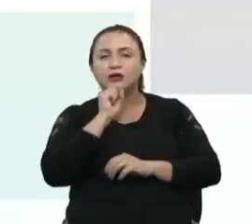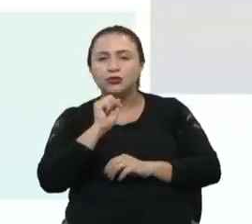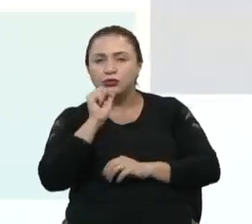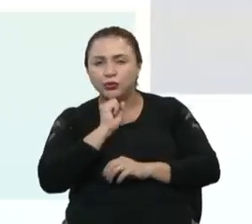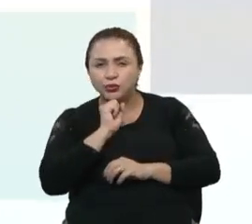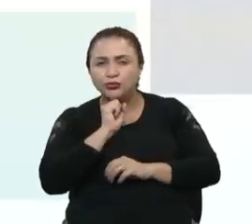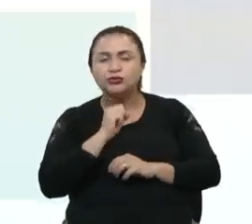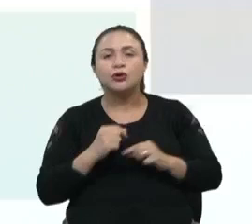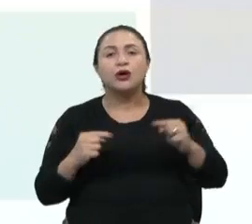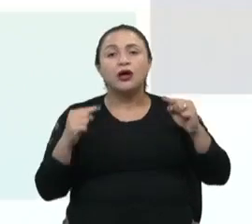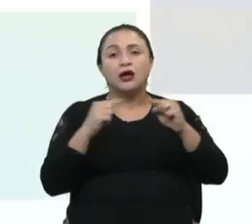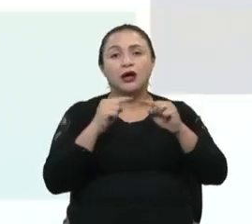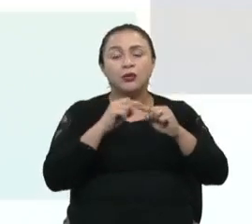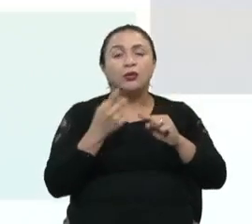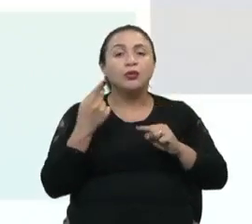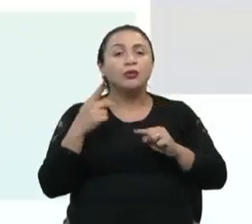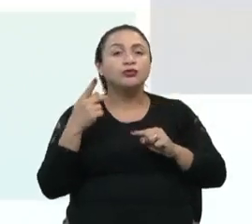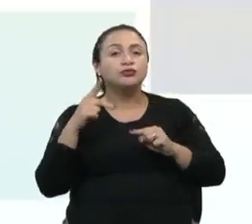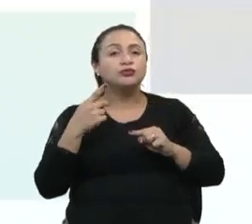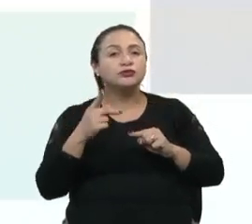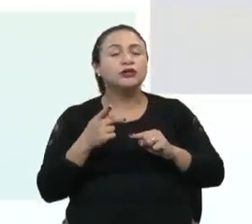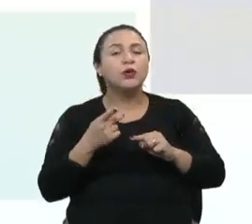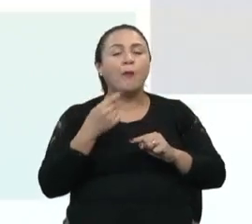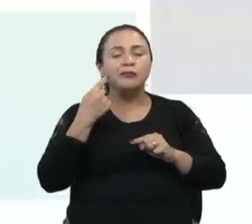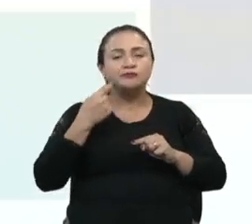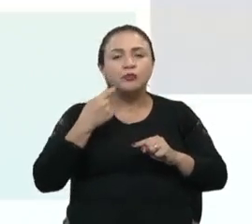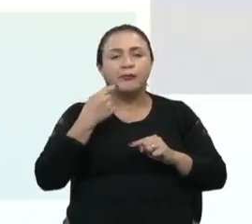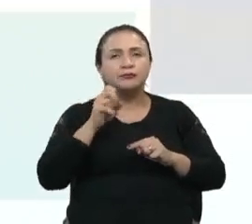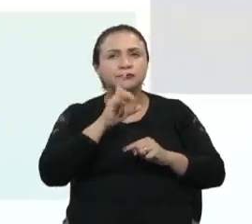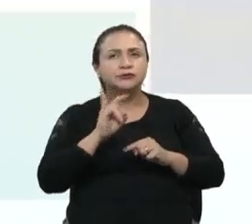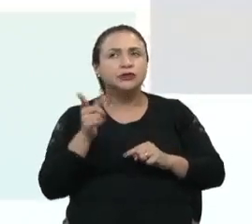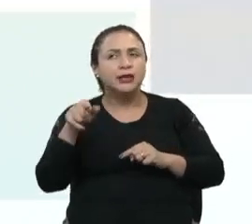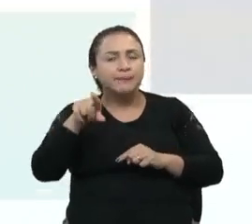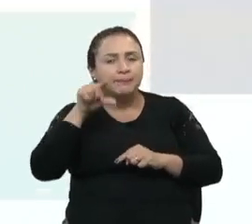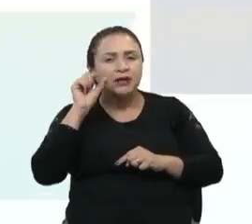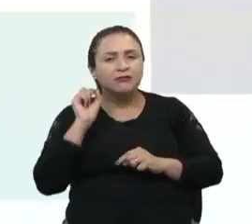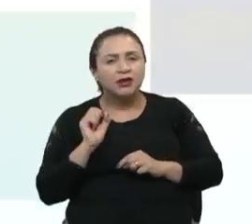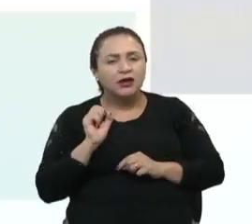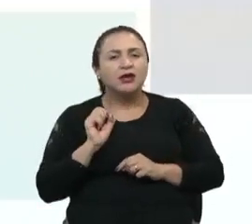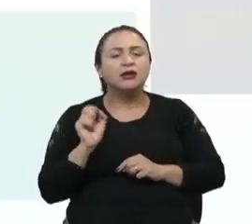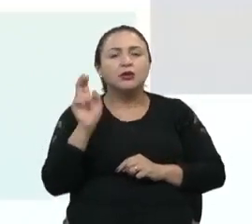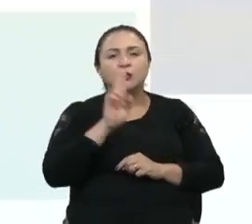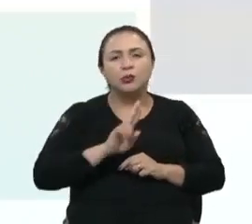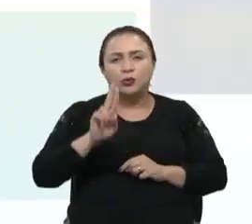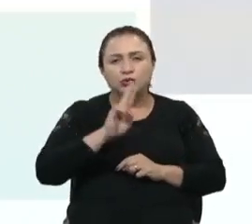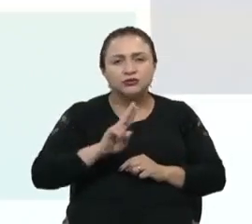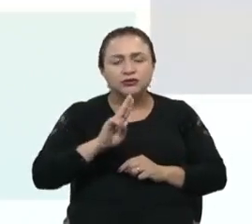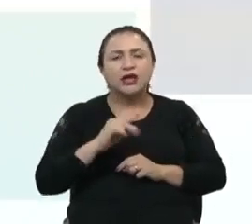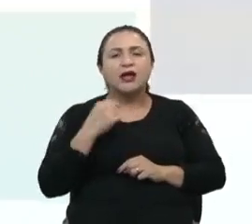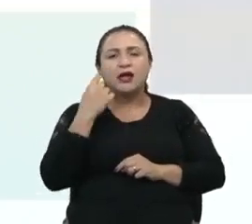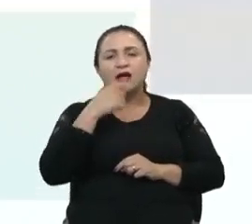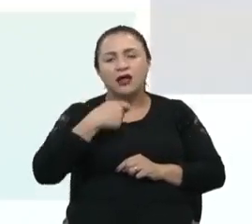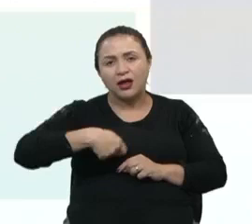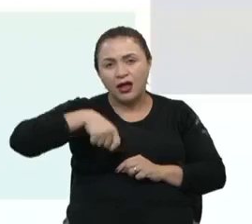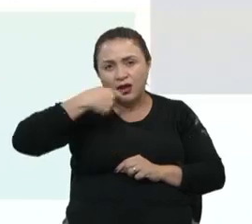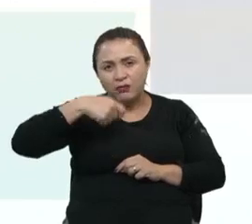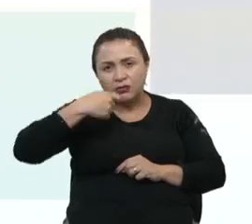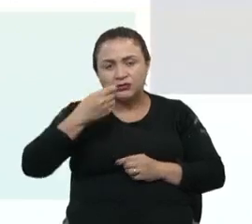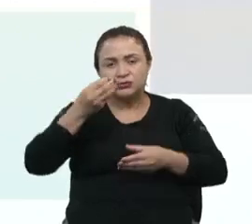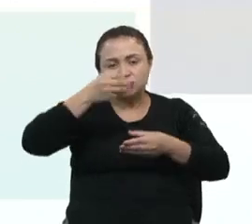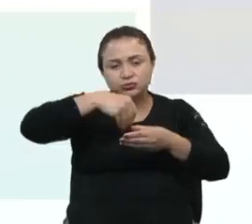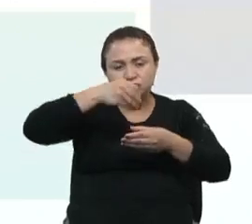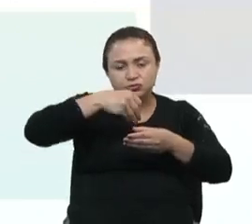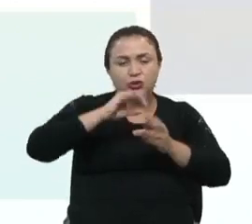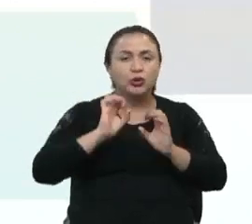de acordo com a sua degustição, se ele prefere consumir vioral na forma de sachê,